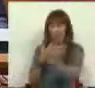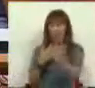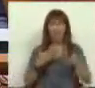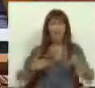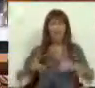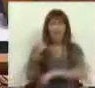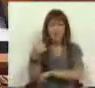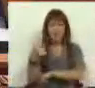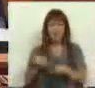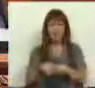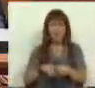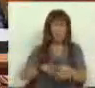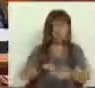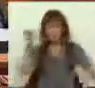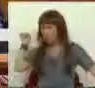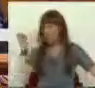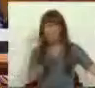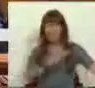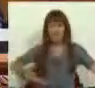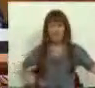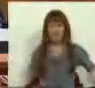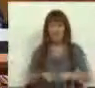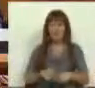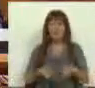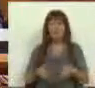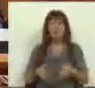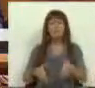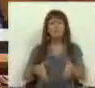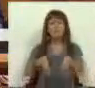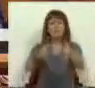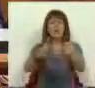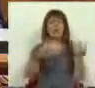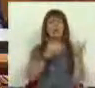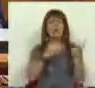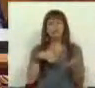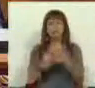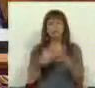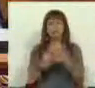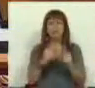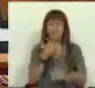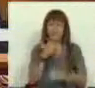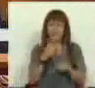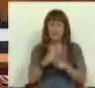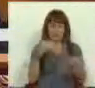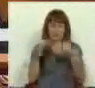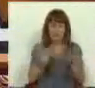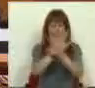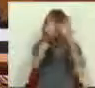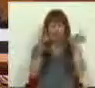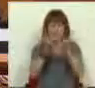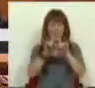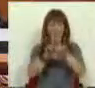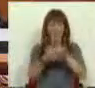há um caminho. Romper com o passado, traçar um percurso de responsabilidade, de rigor e de